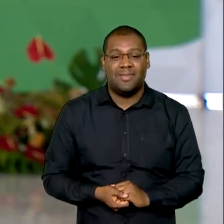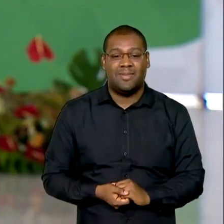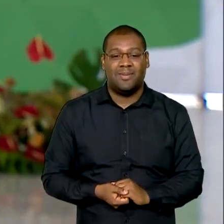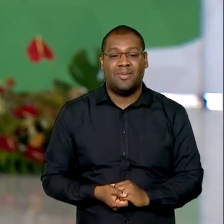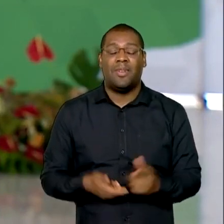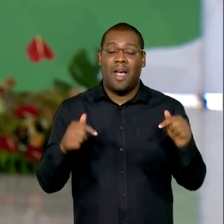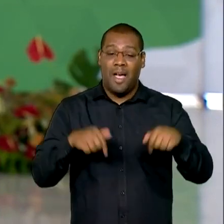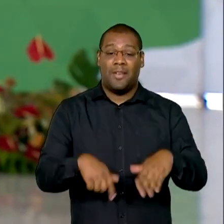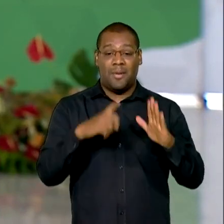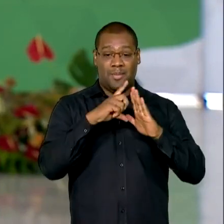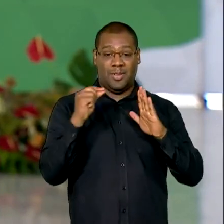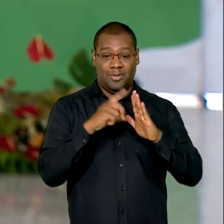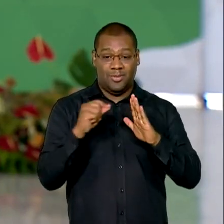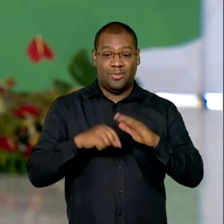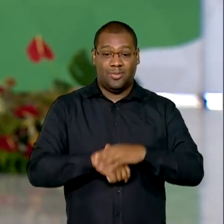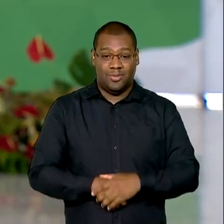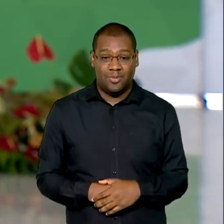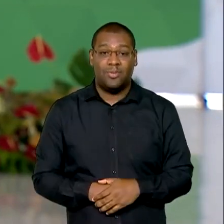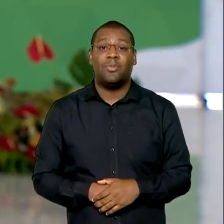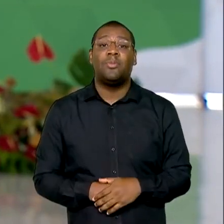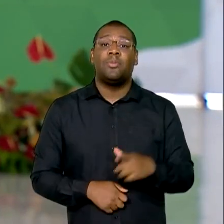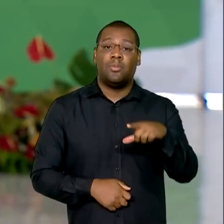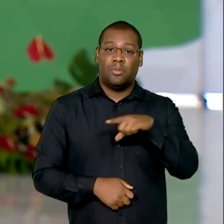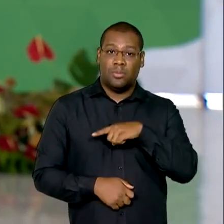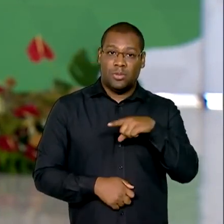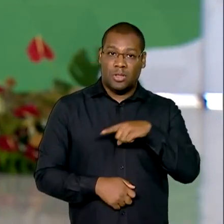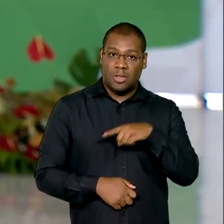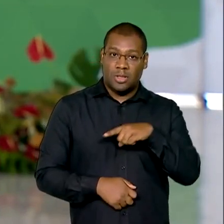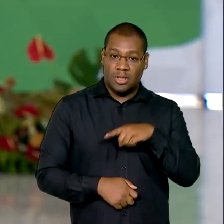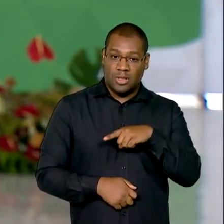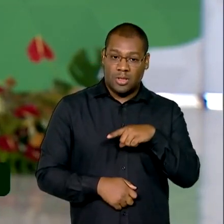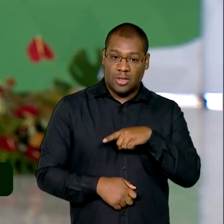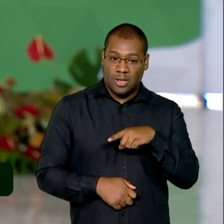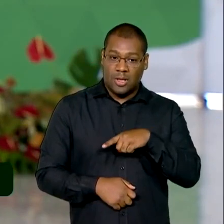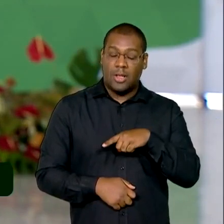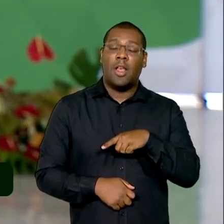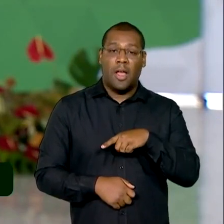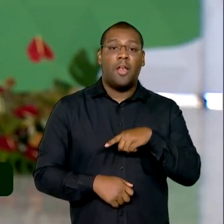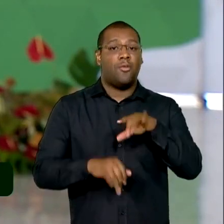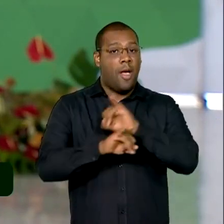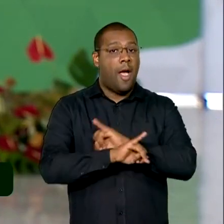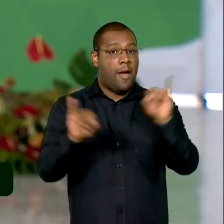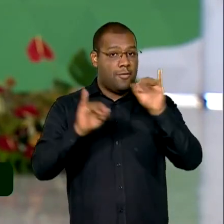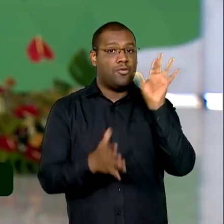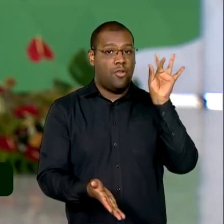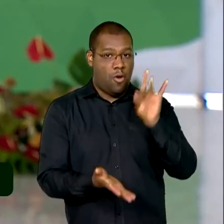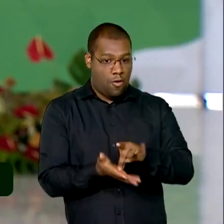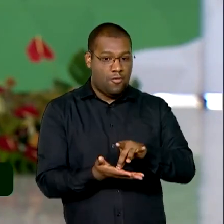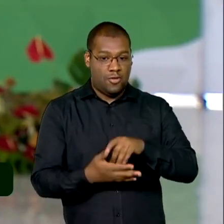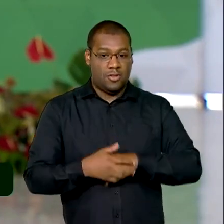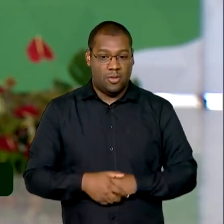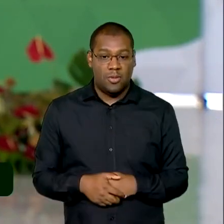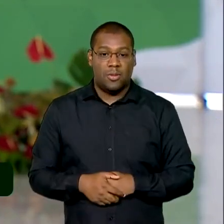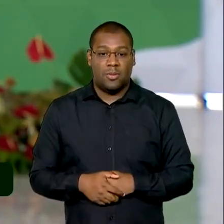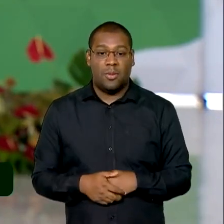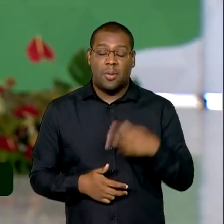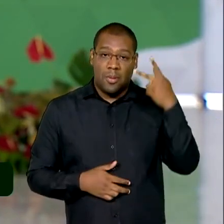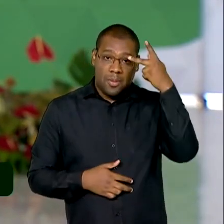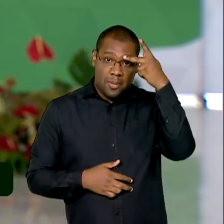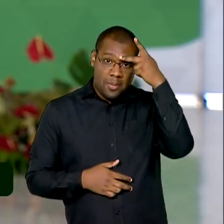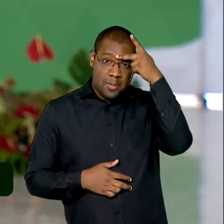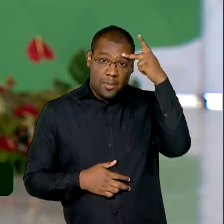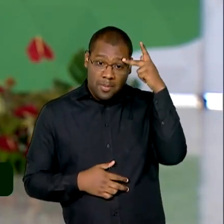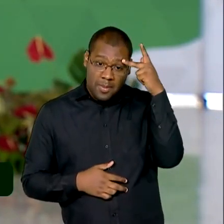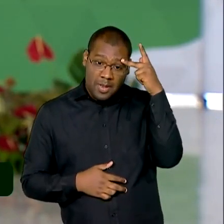Exatamente, essa decisão está publicada no Diário Oficial da União de hoje e vale para as pessoas que receberam este ano auxílio por